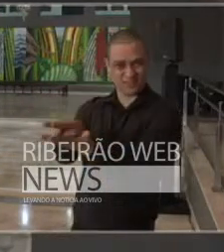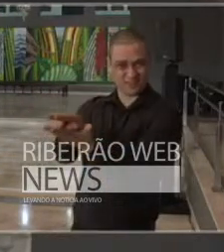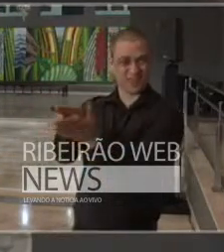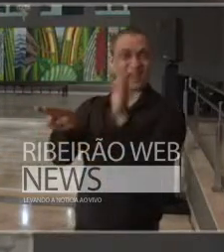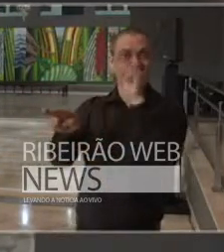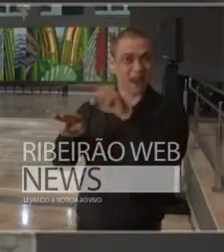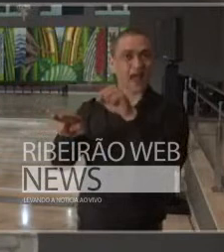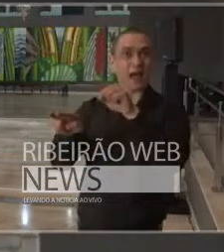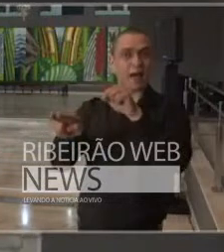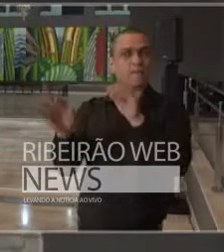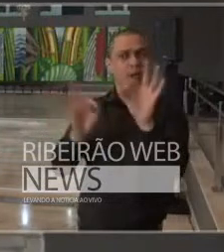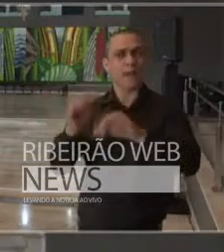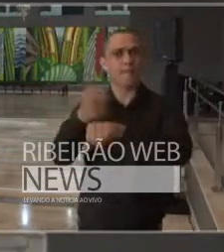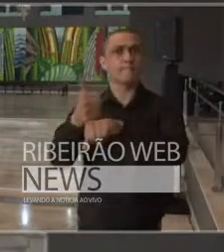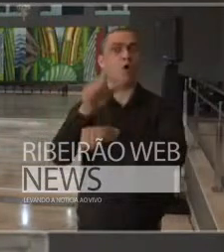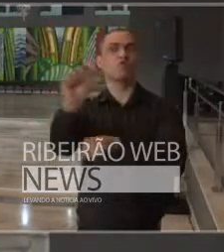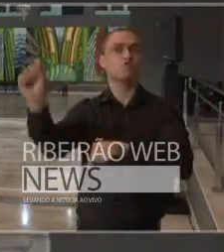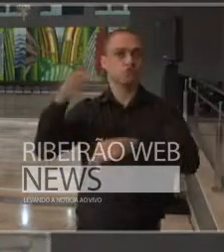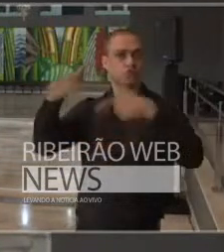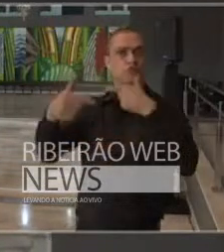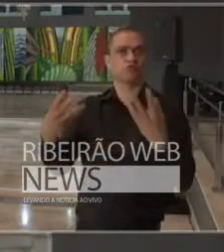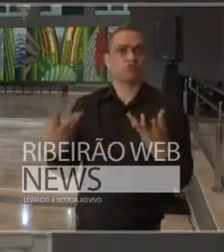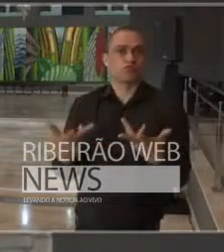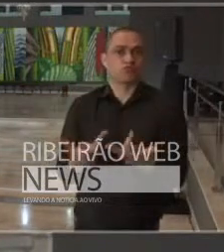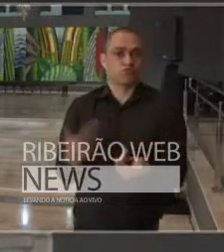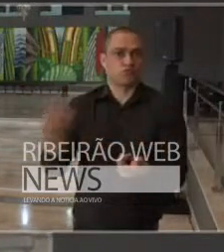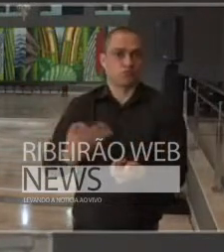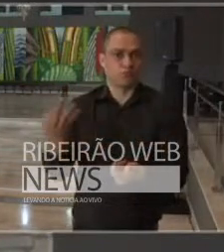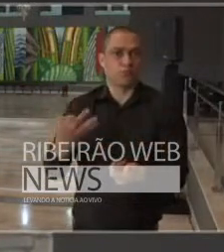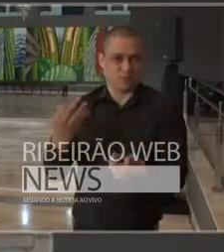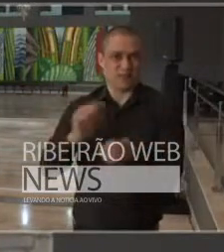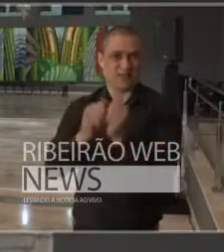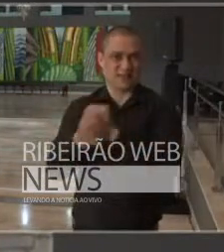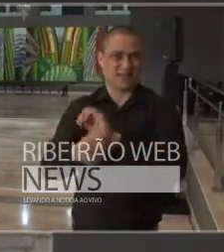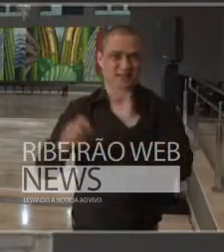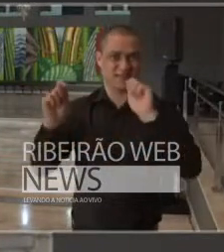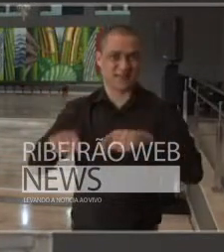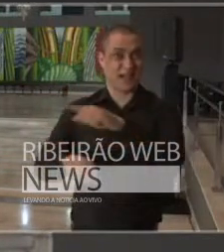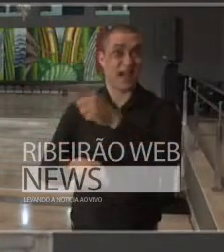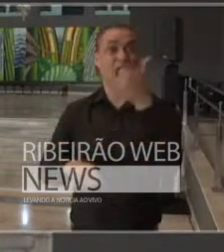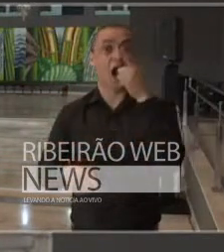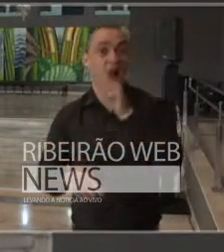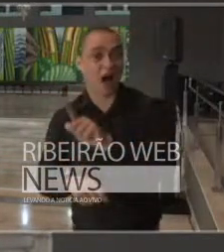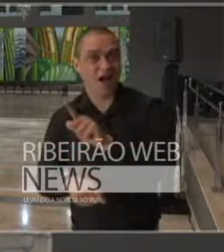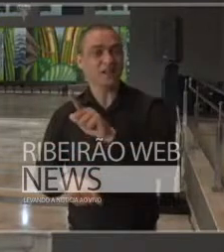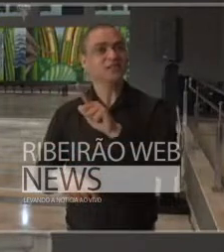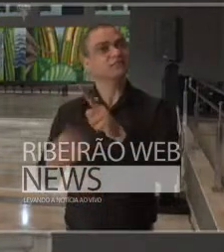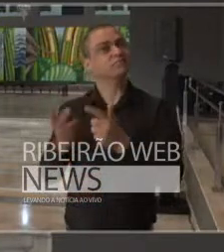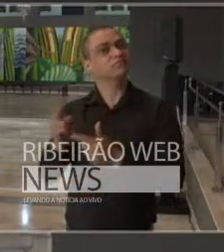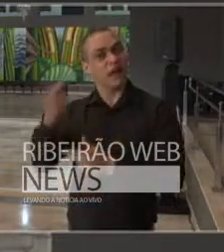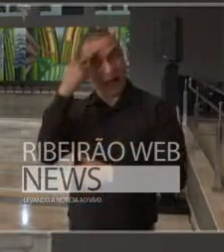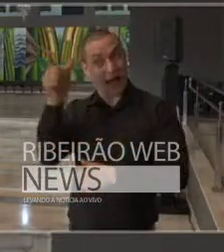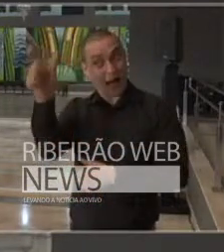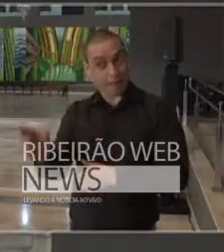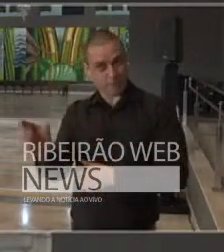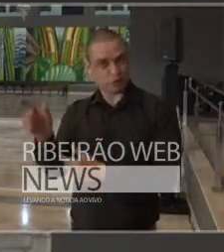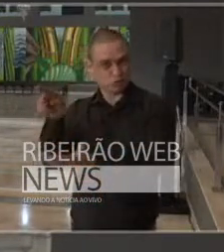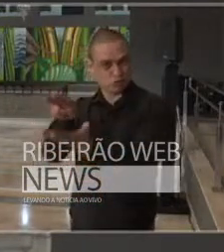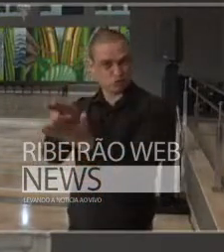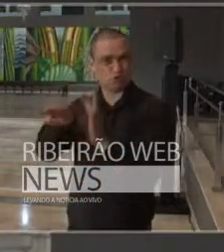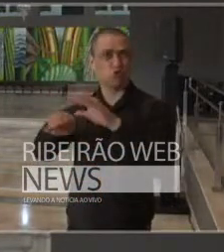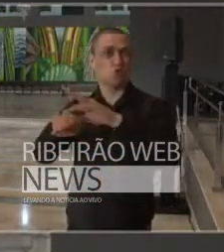constituída com profissionais adequadamente treinados que vai conseguir manter o indivíduo vivo